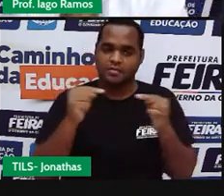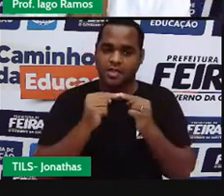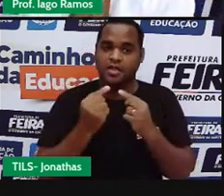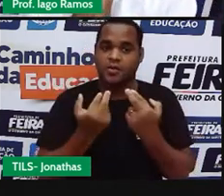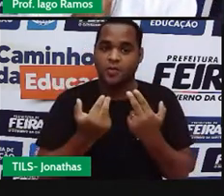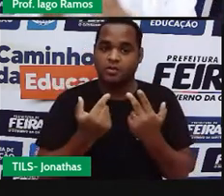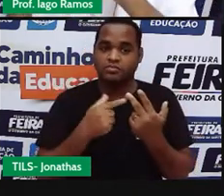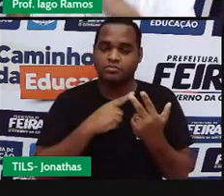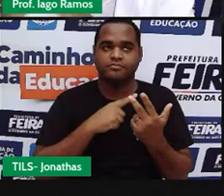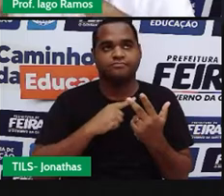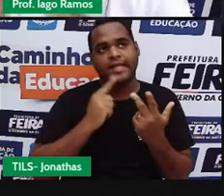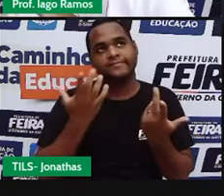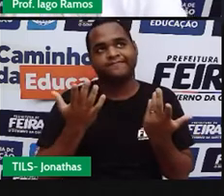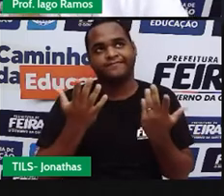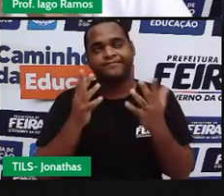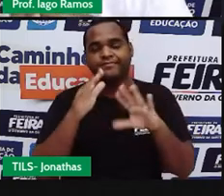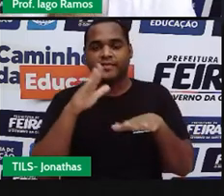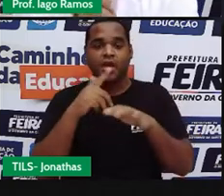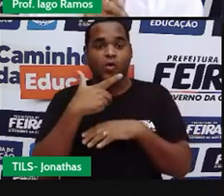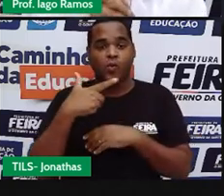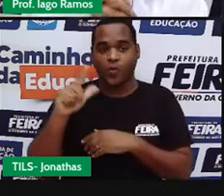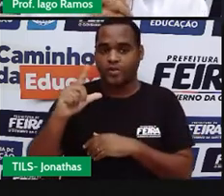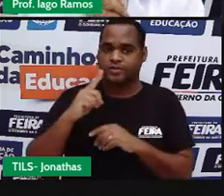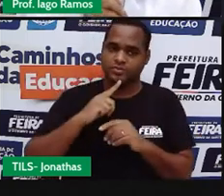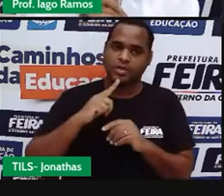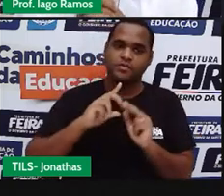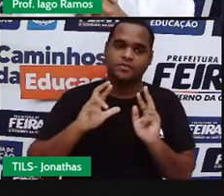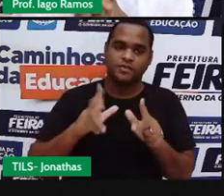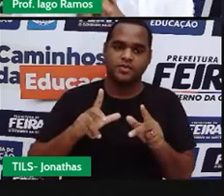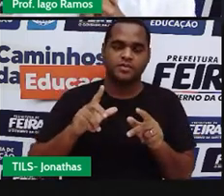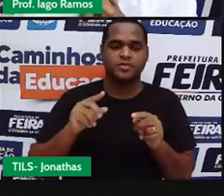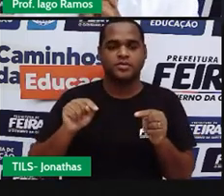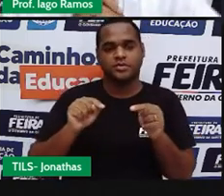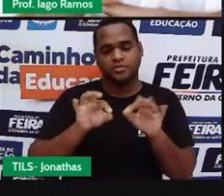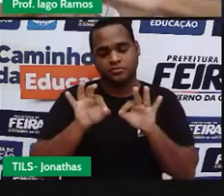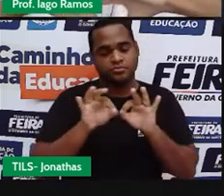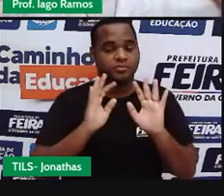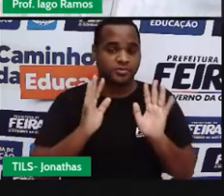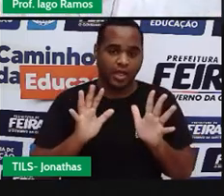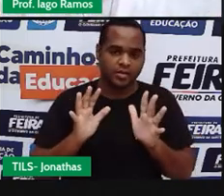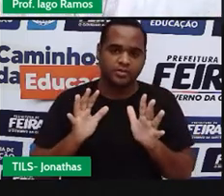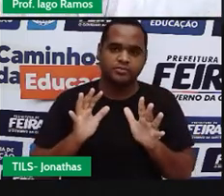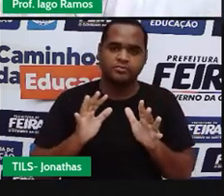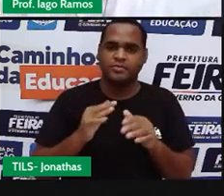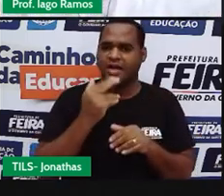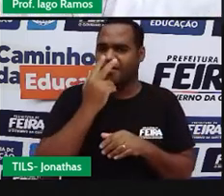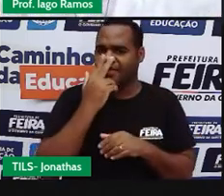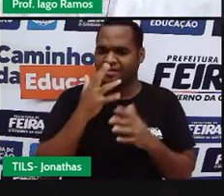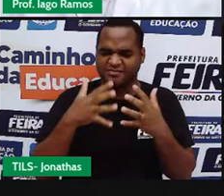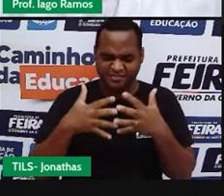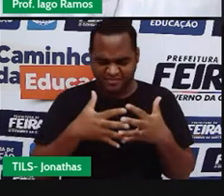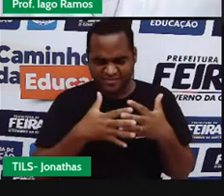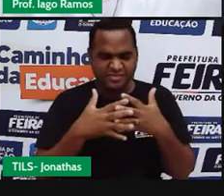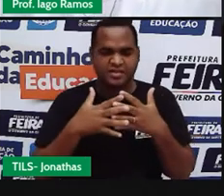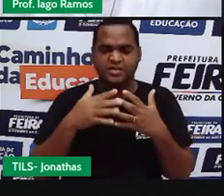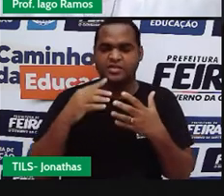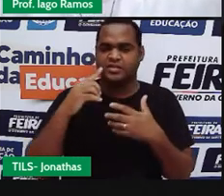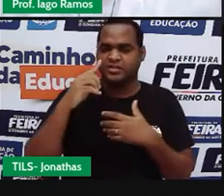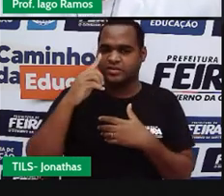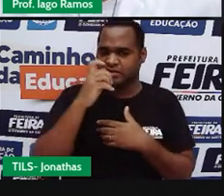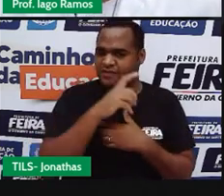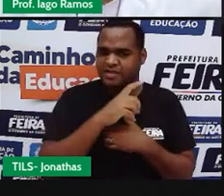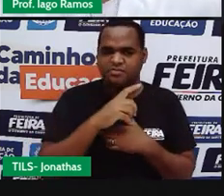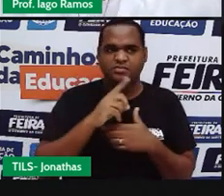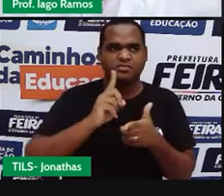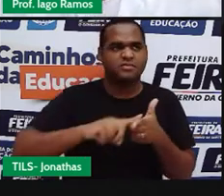distância para a outra corda que já estava instalada. Parece uma coisa complicada, parece uma coisa de